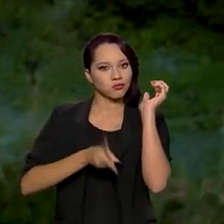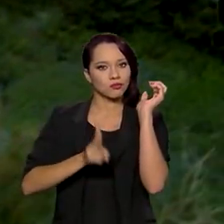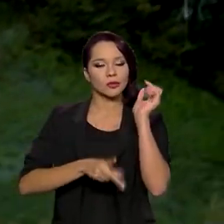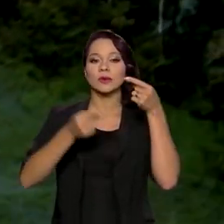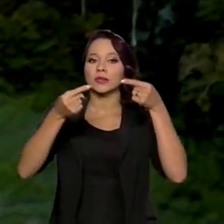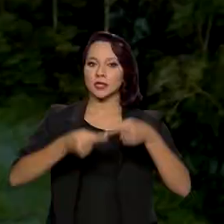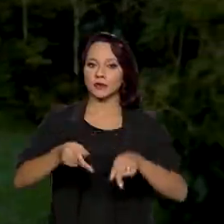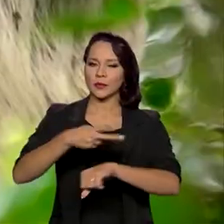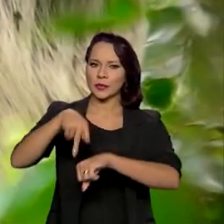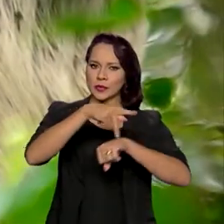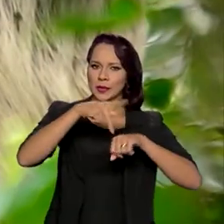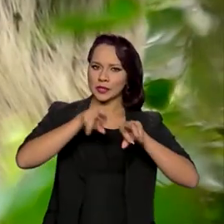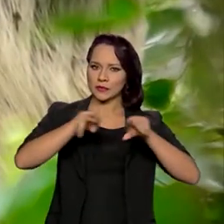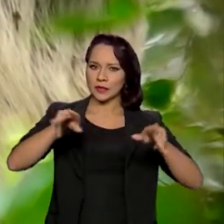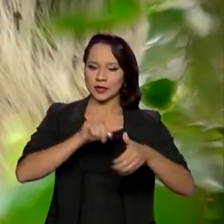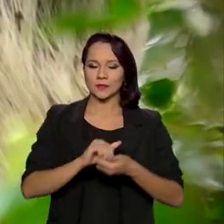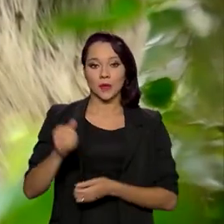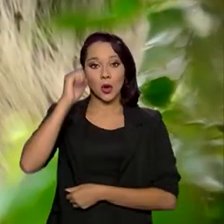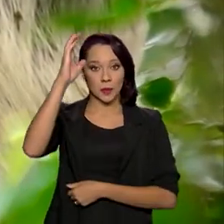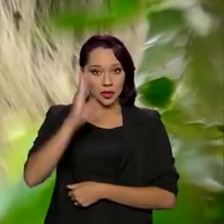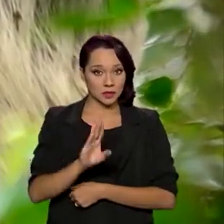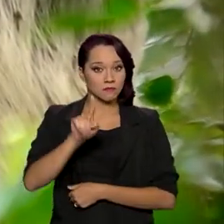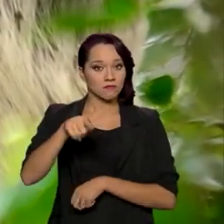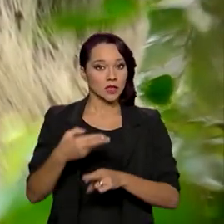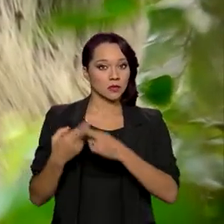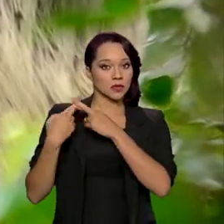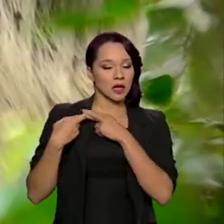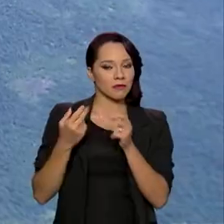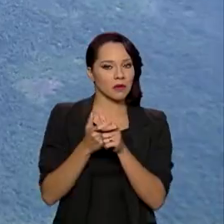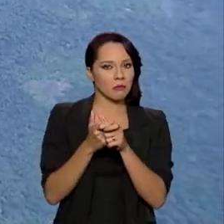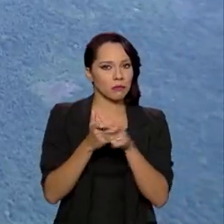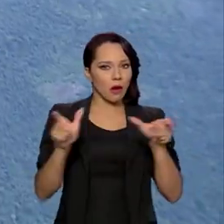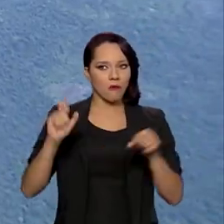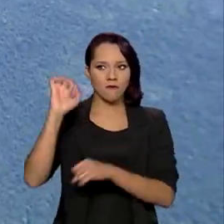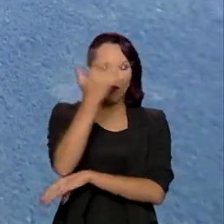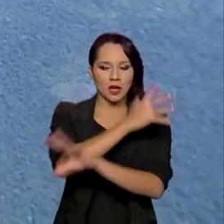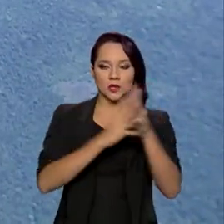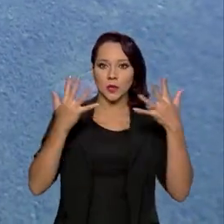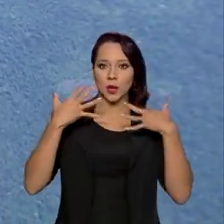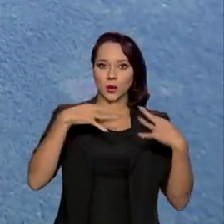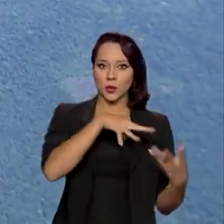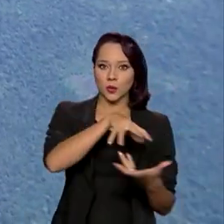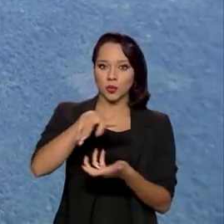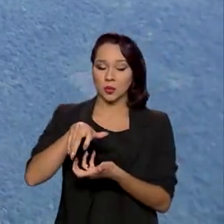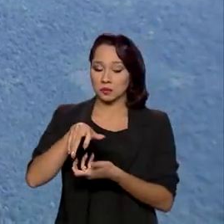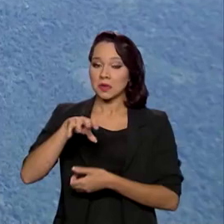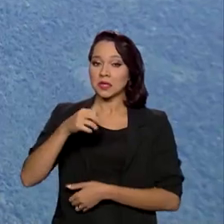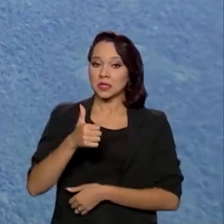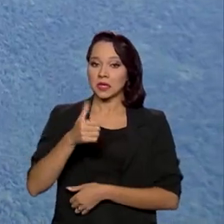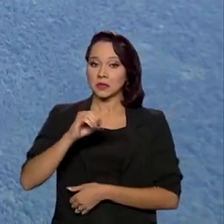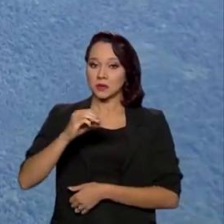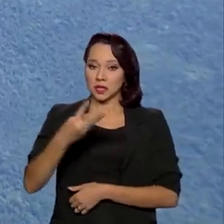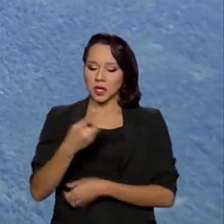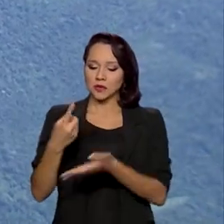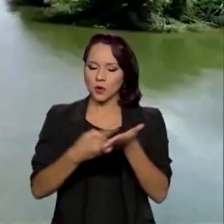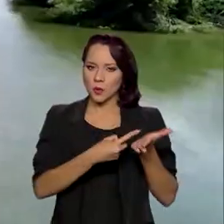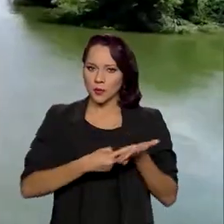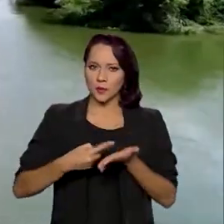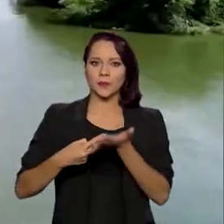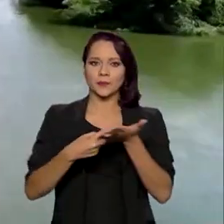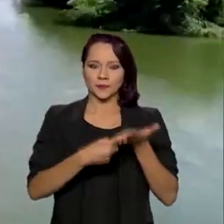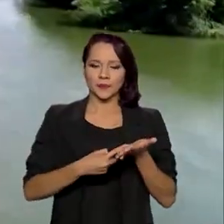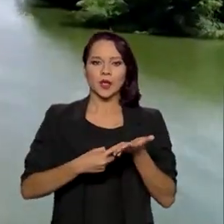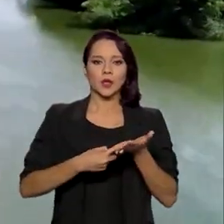desafio para as nações. O Brasil, dono da maior floresta tropical do planeta, é um dos 103 signatários do